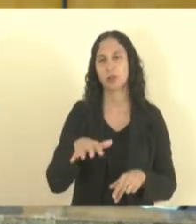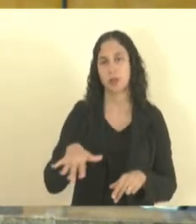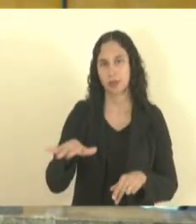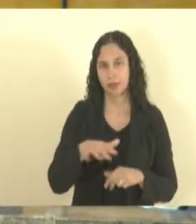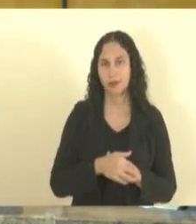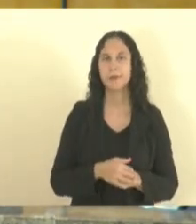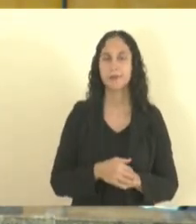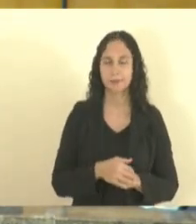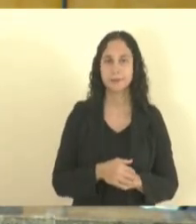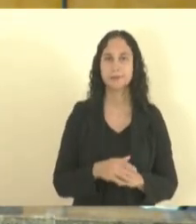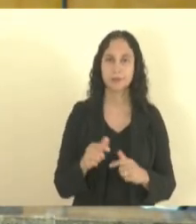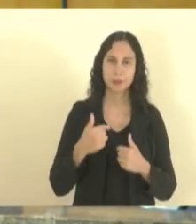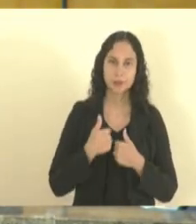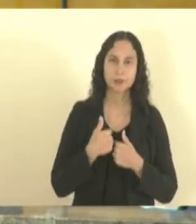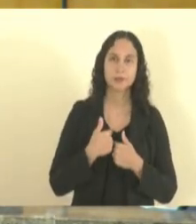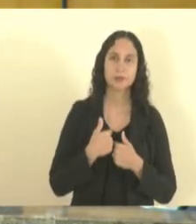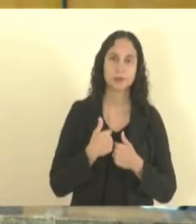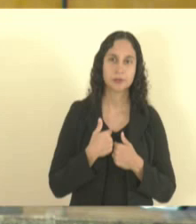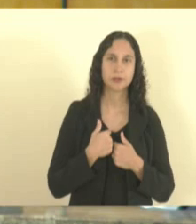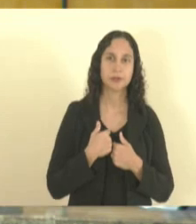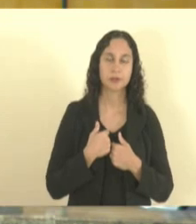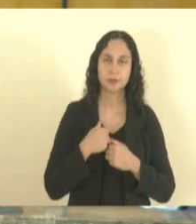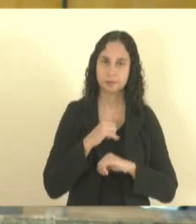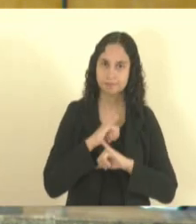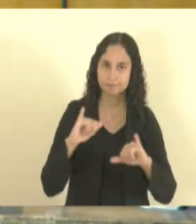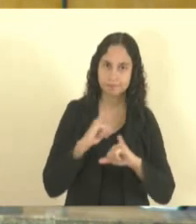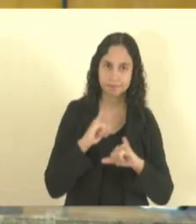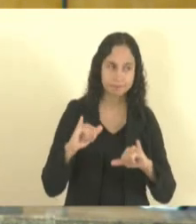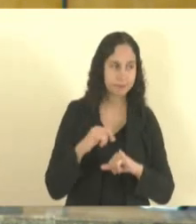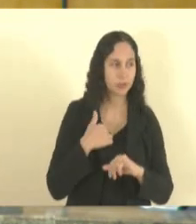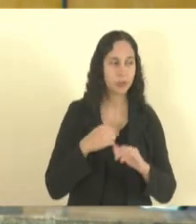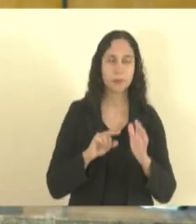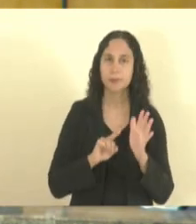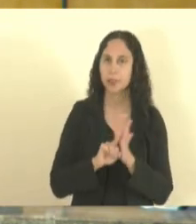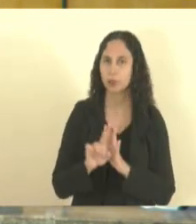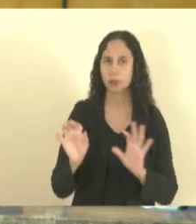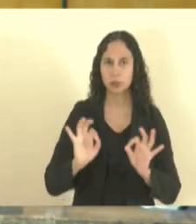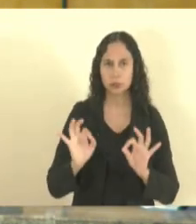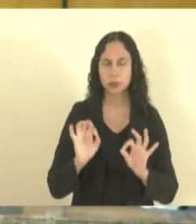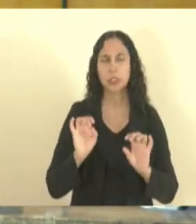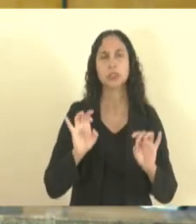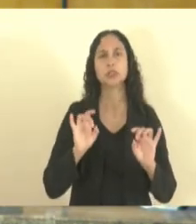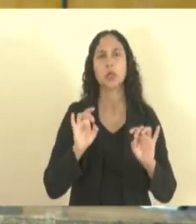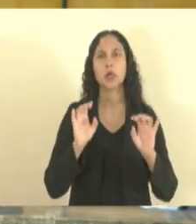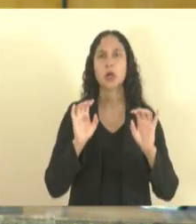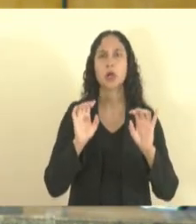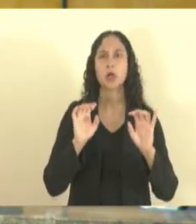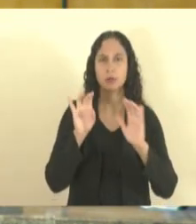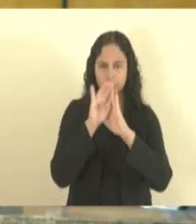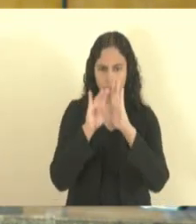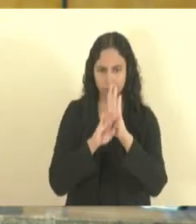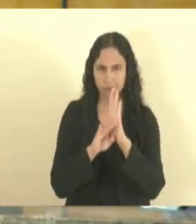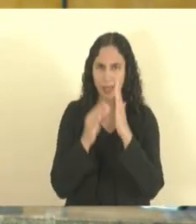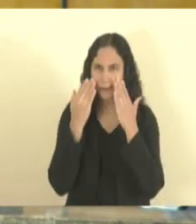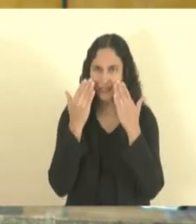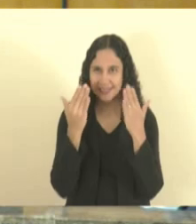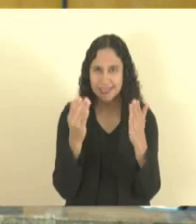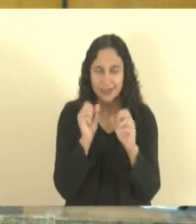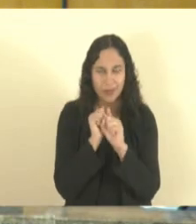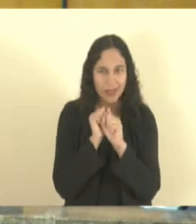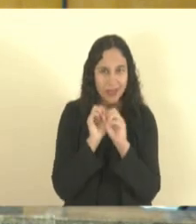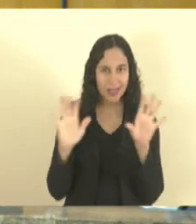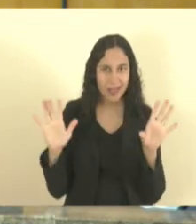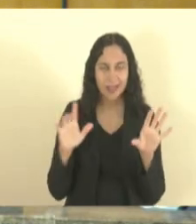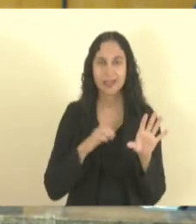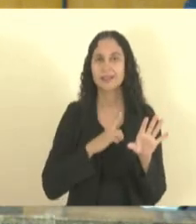então fica aqui esse meu registro não tem nenhuma pergunta a fazer os números são muito claros sua apresentação foi muito didática e eu fico aqui